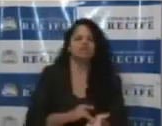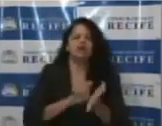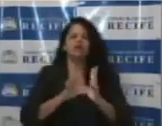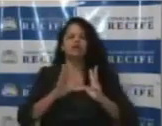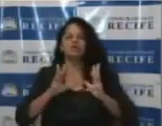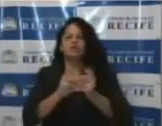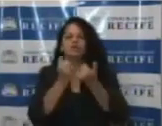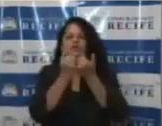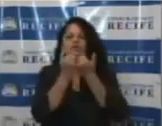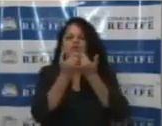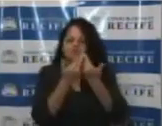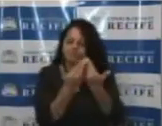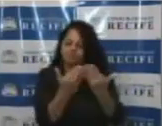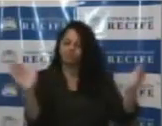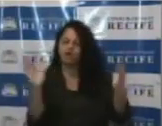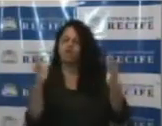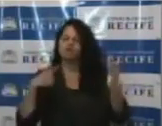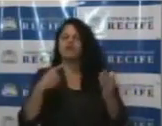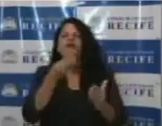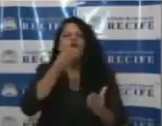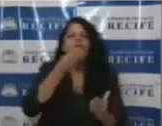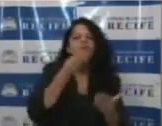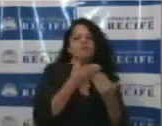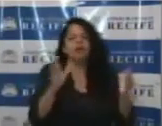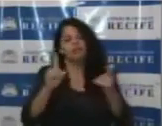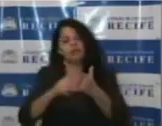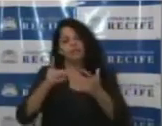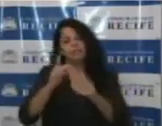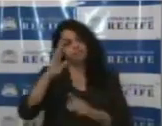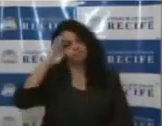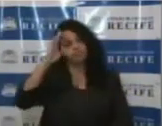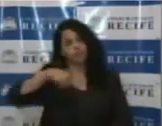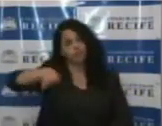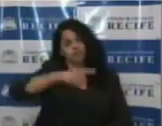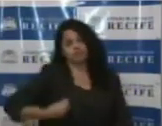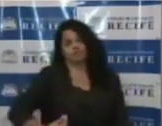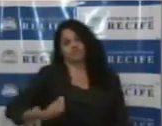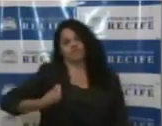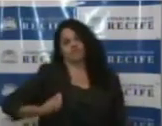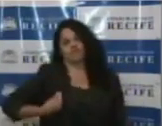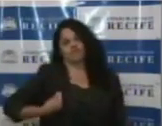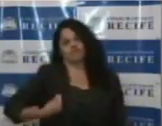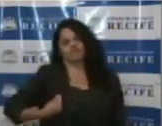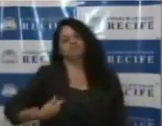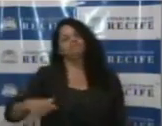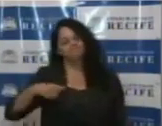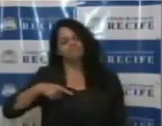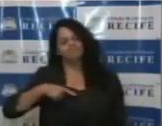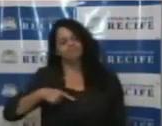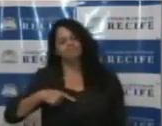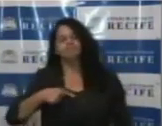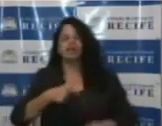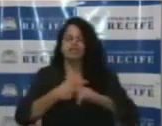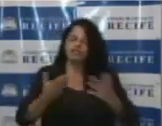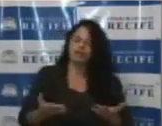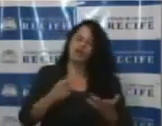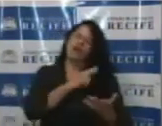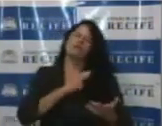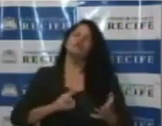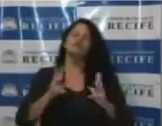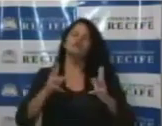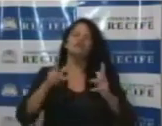abertas e, antes de tudo, estamos todos vivos. Então, em nome de todo mundo do Comida de Boteco, eu